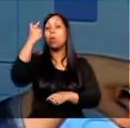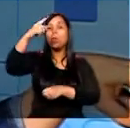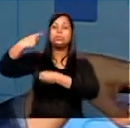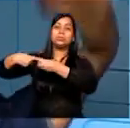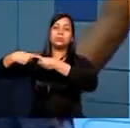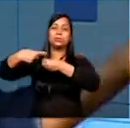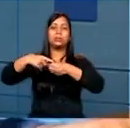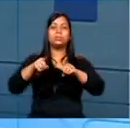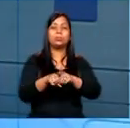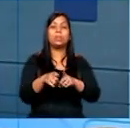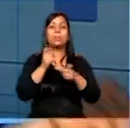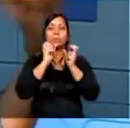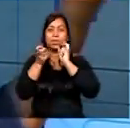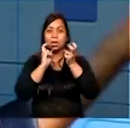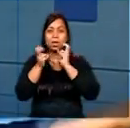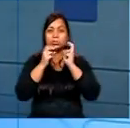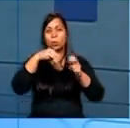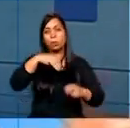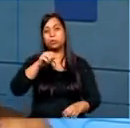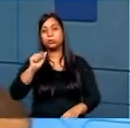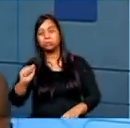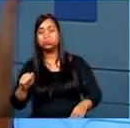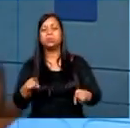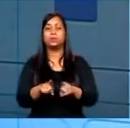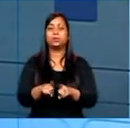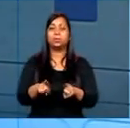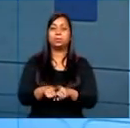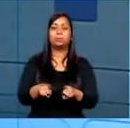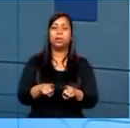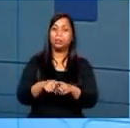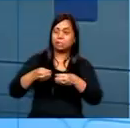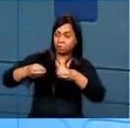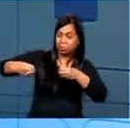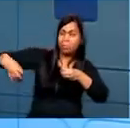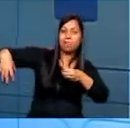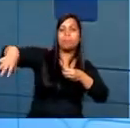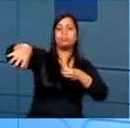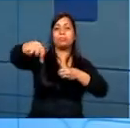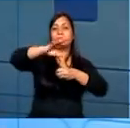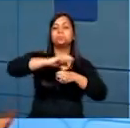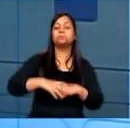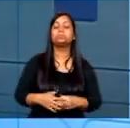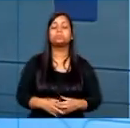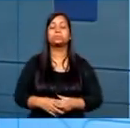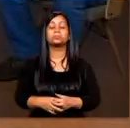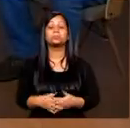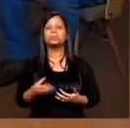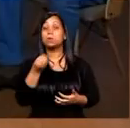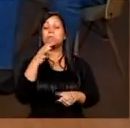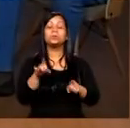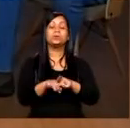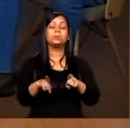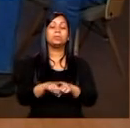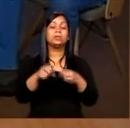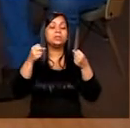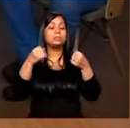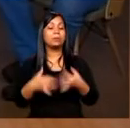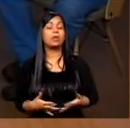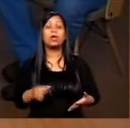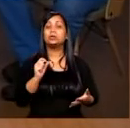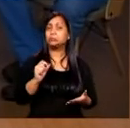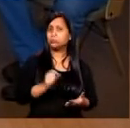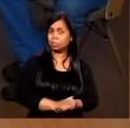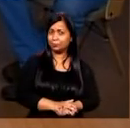outras cidades também, tipo Mirassol, Monte Aprazível, como lá não tem isso. Então, é bem... Acho interessante falar também do